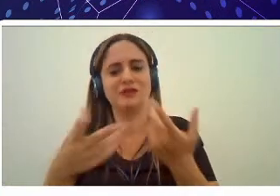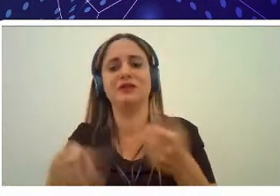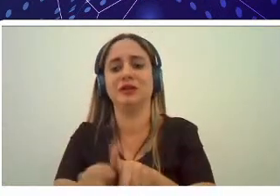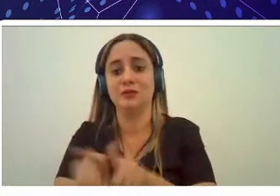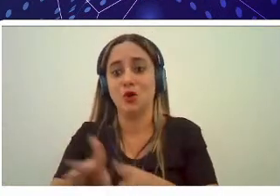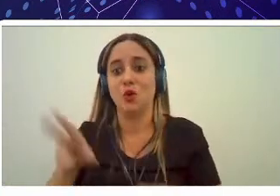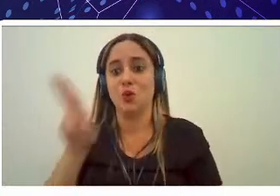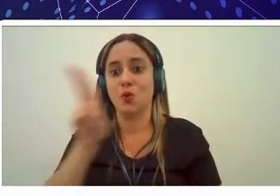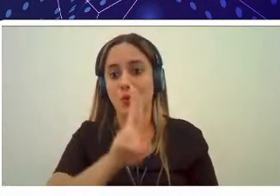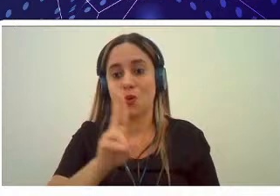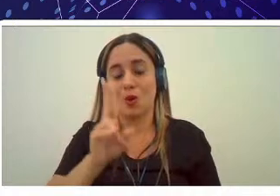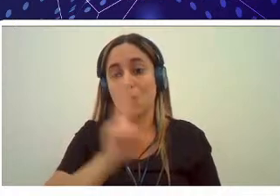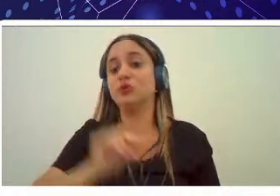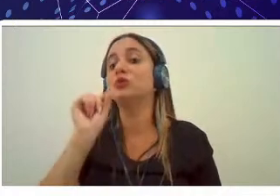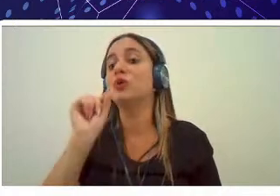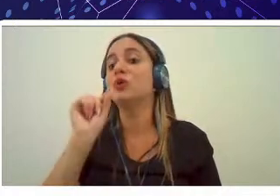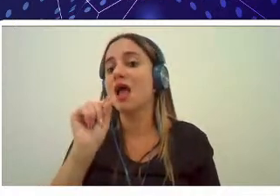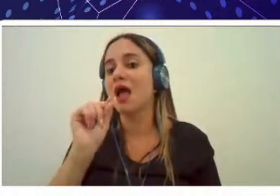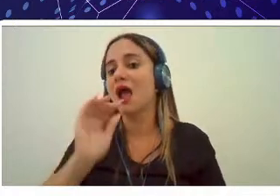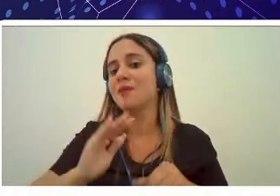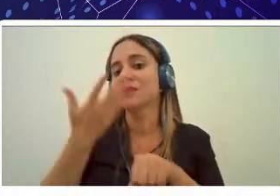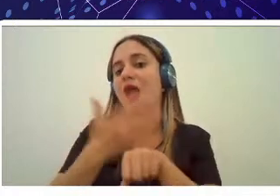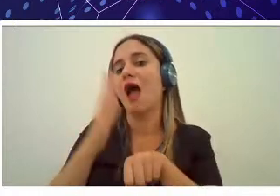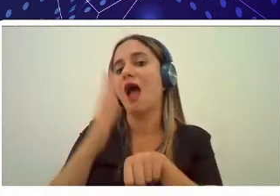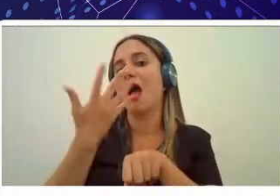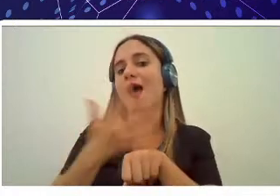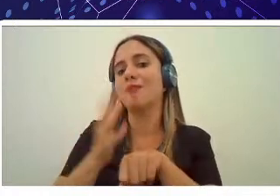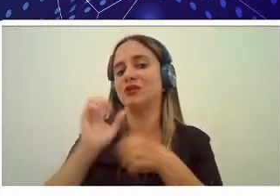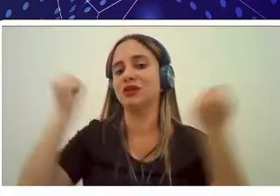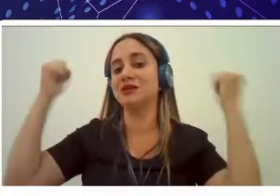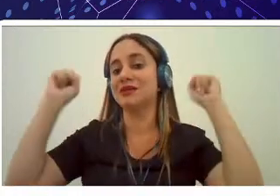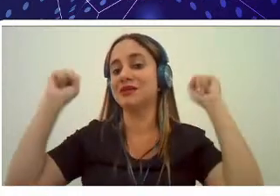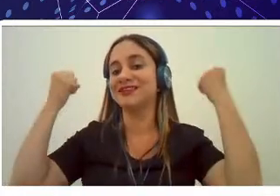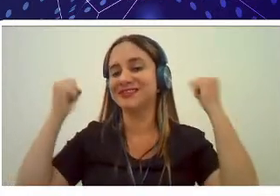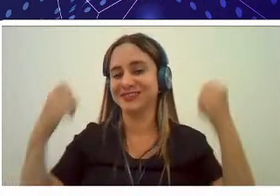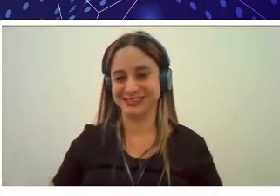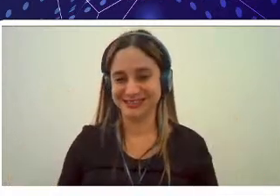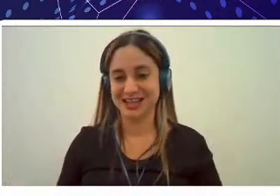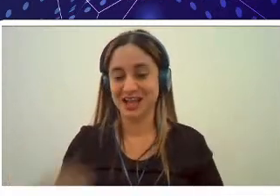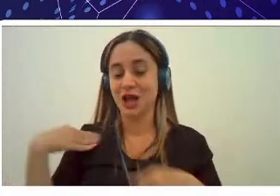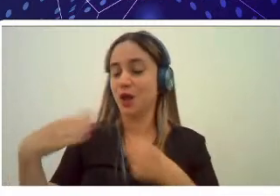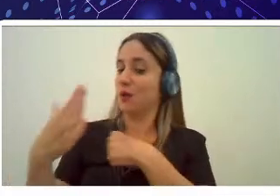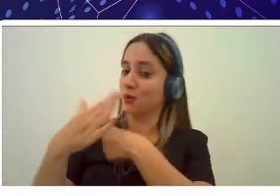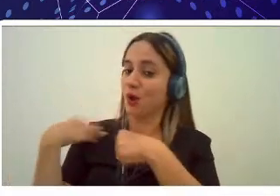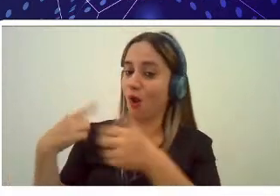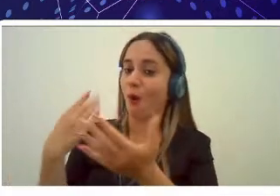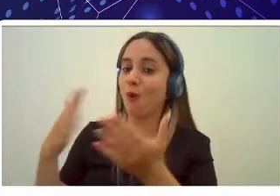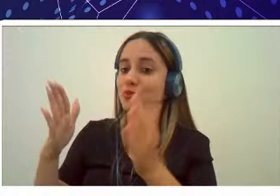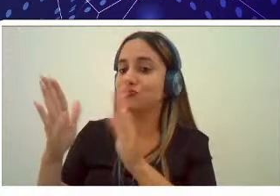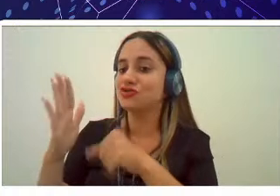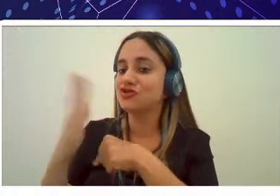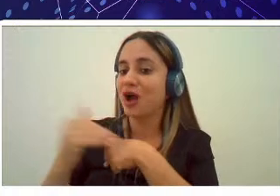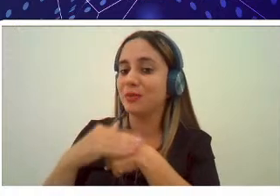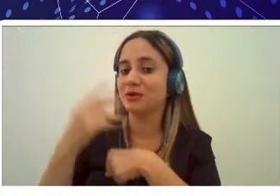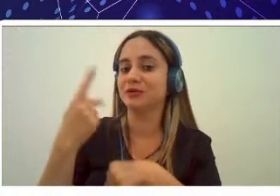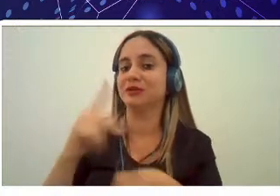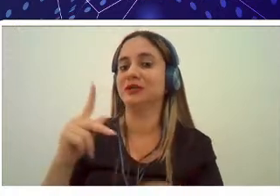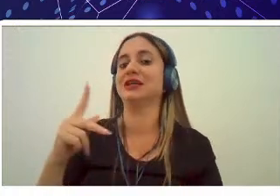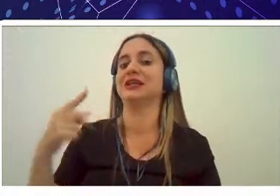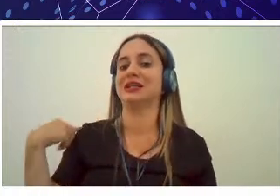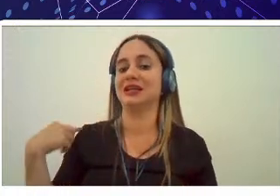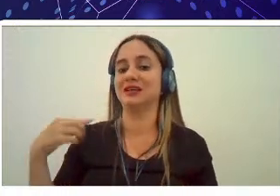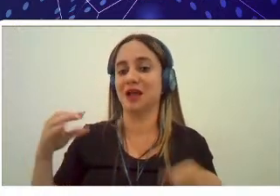de exercícios físicos eu conto com a participação do campus de Presidente Médici professor Clodoaldo professora Bruna